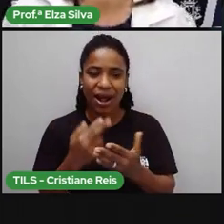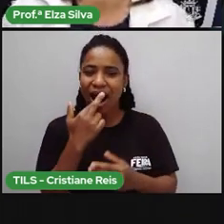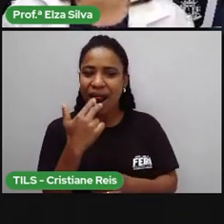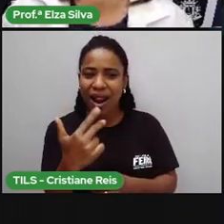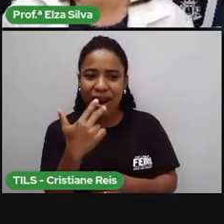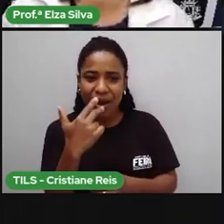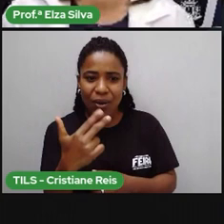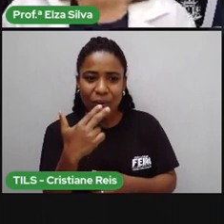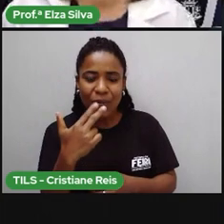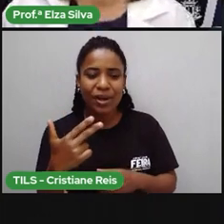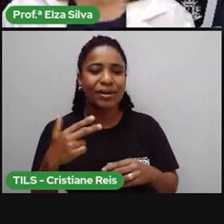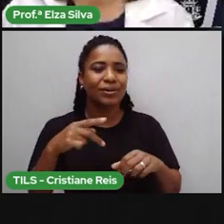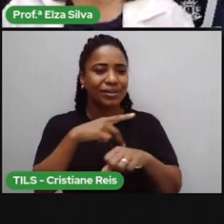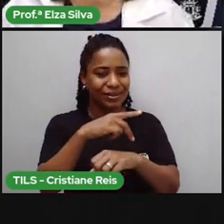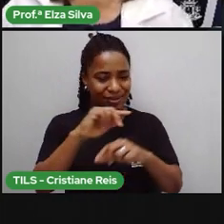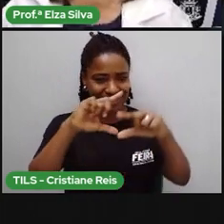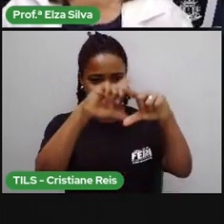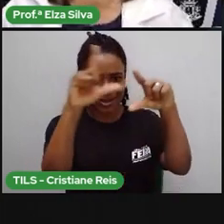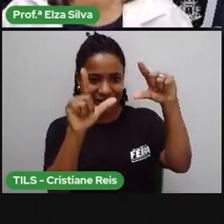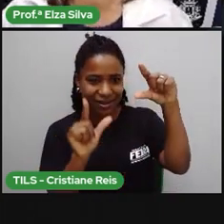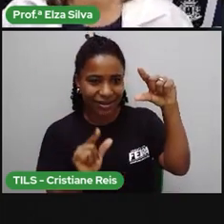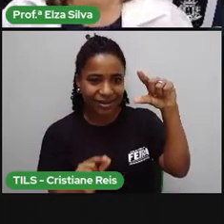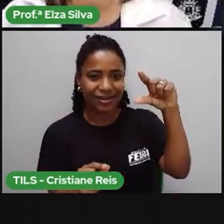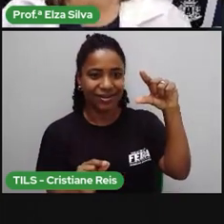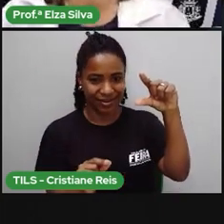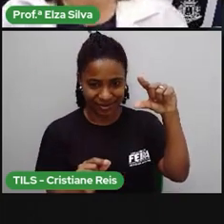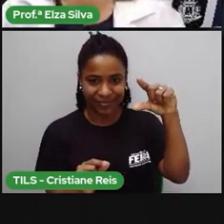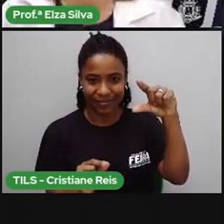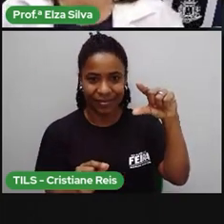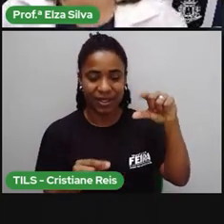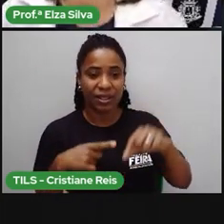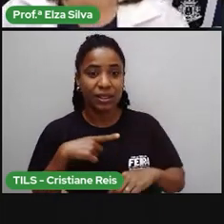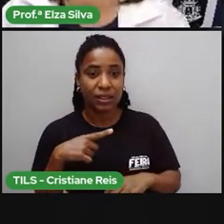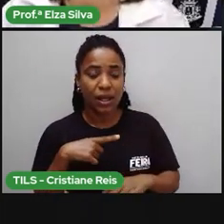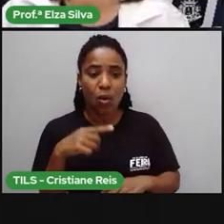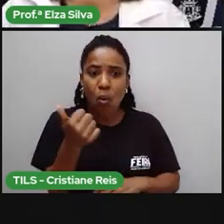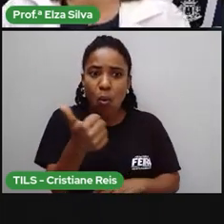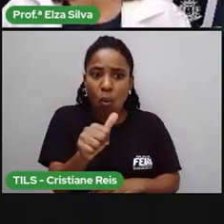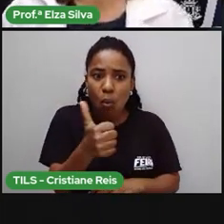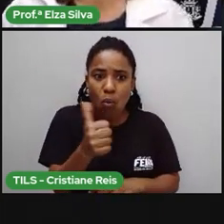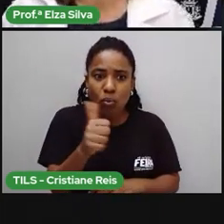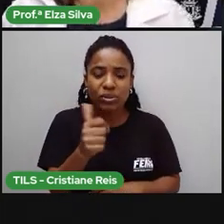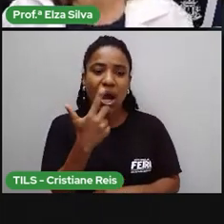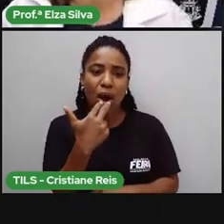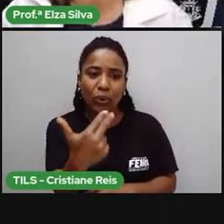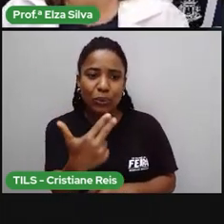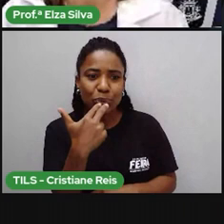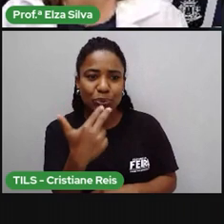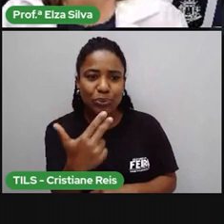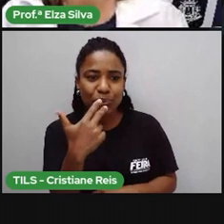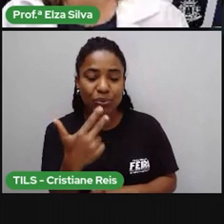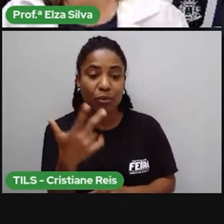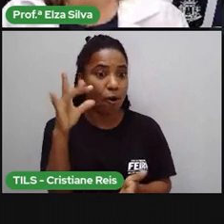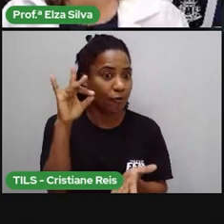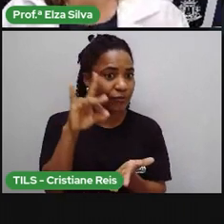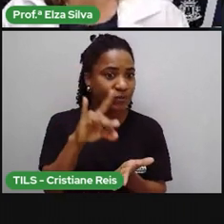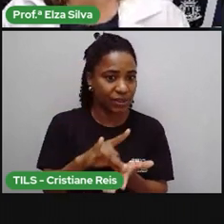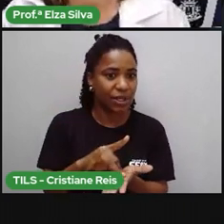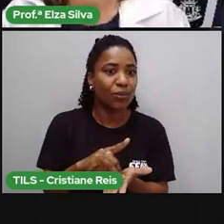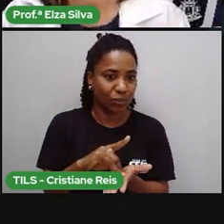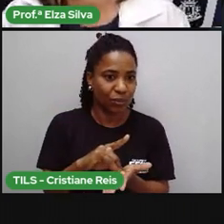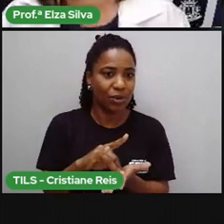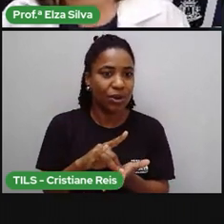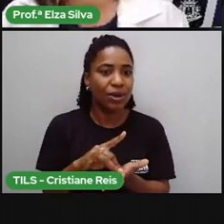Sul, ela tem 11 línguas oficiais e uma população multilingüe,